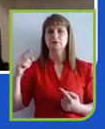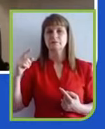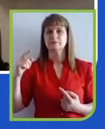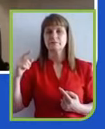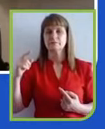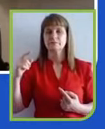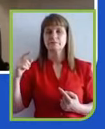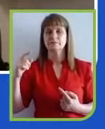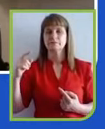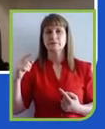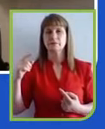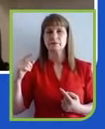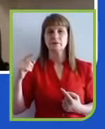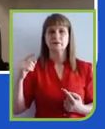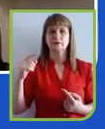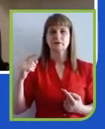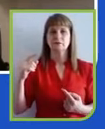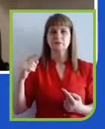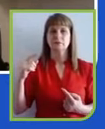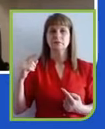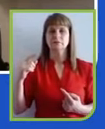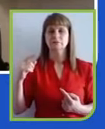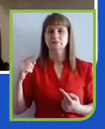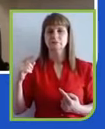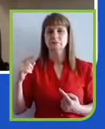acabou discutindo um capitalismo,